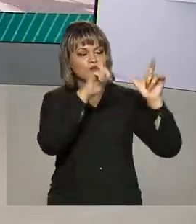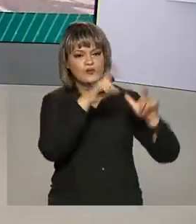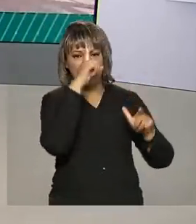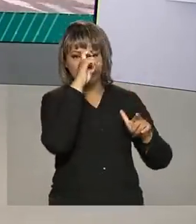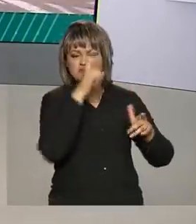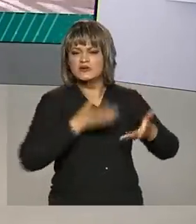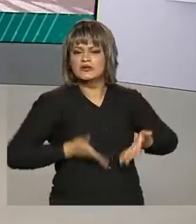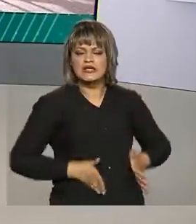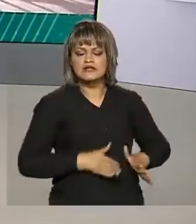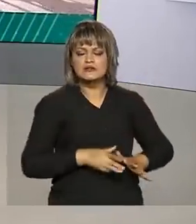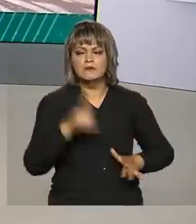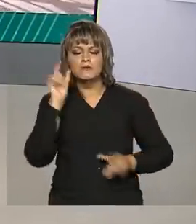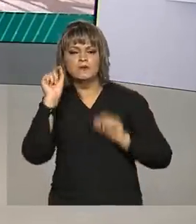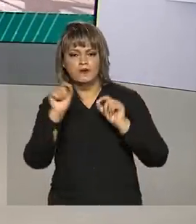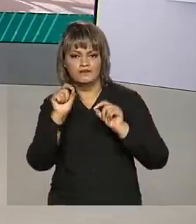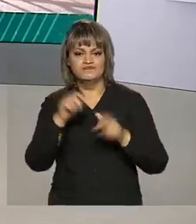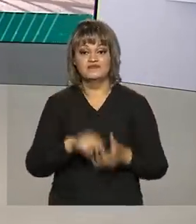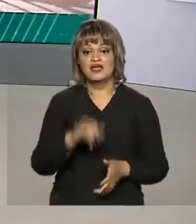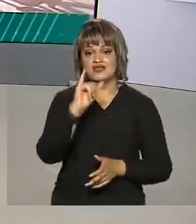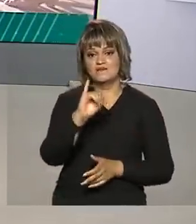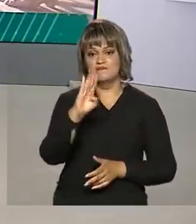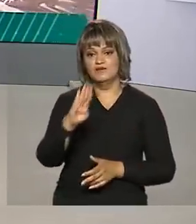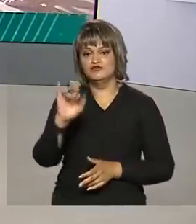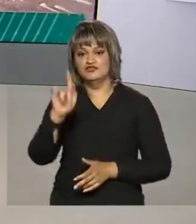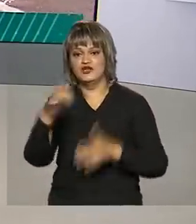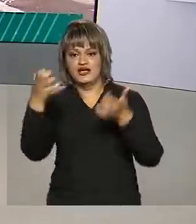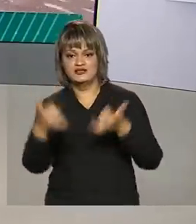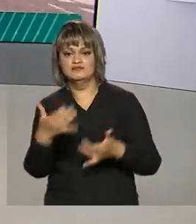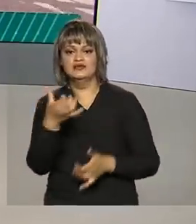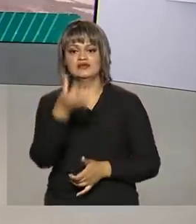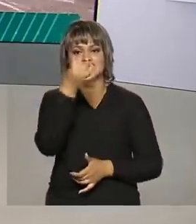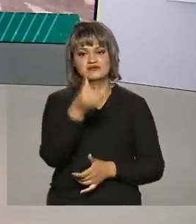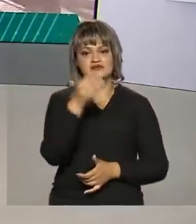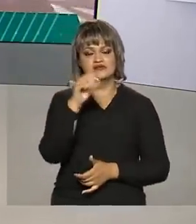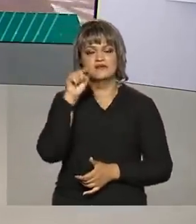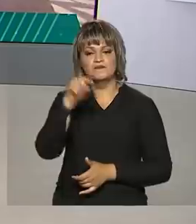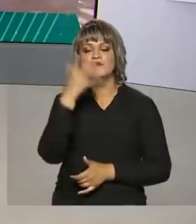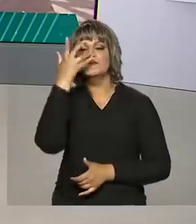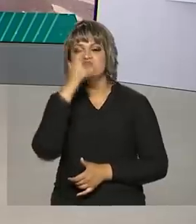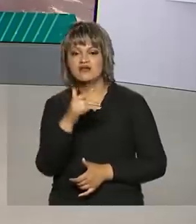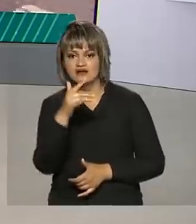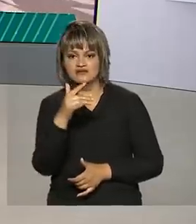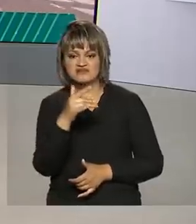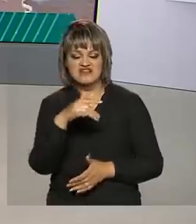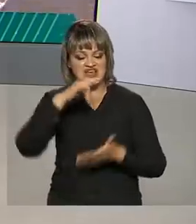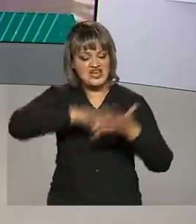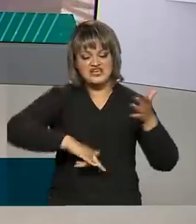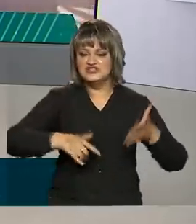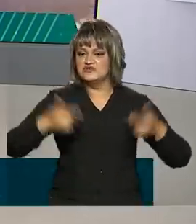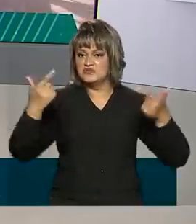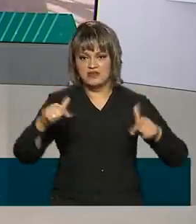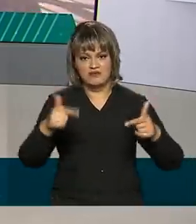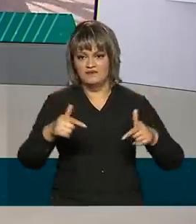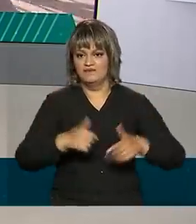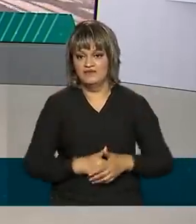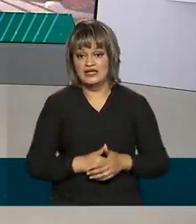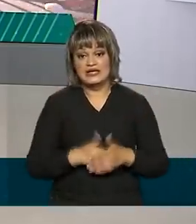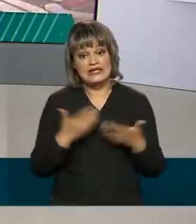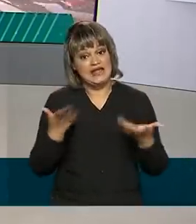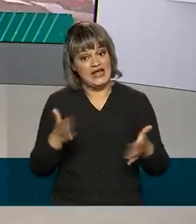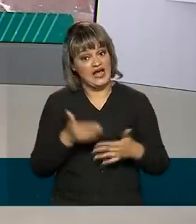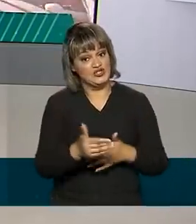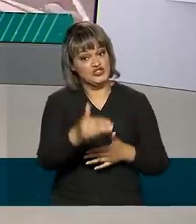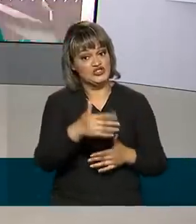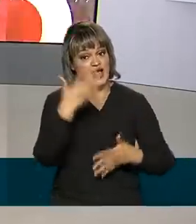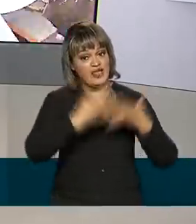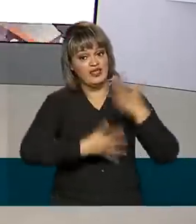cartórios. Segundo o IBGE, pelo menos 60 mil crianças brasileiras não têm registro civil e isso impede